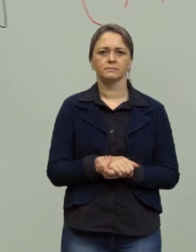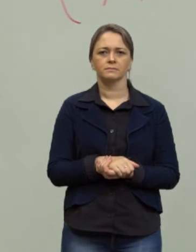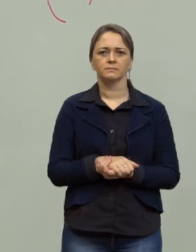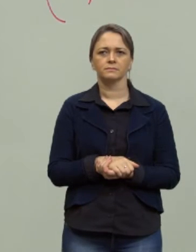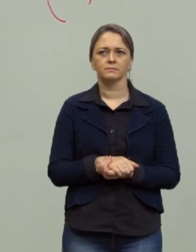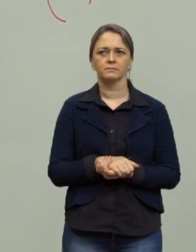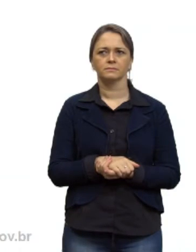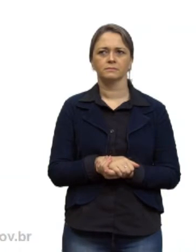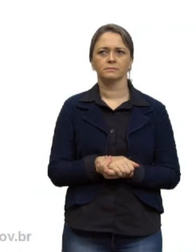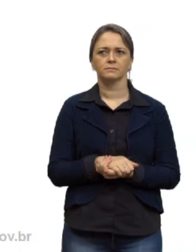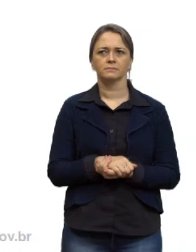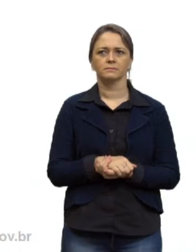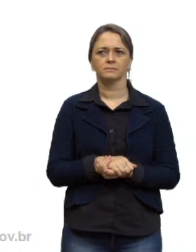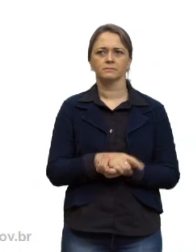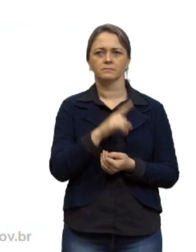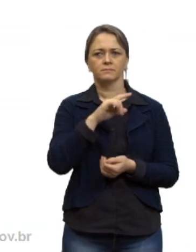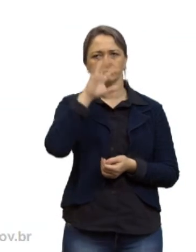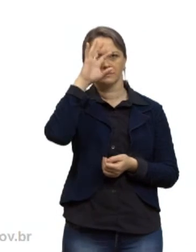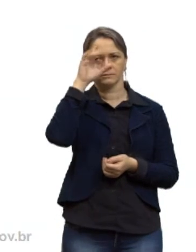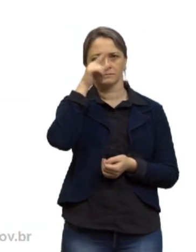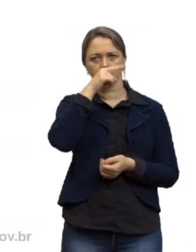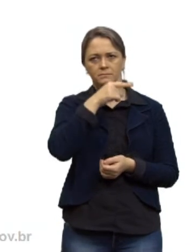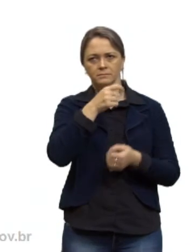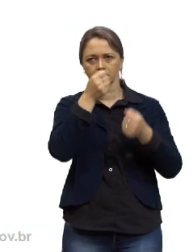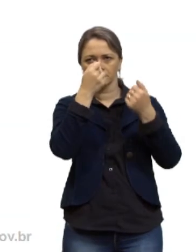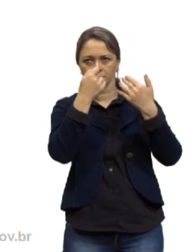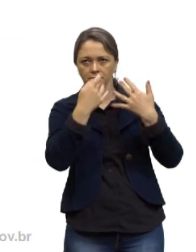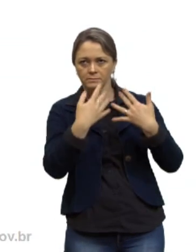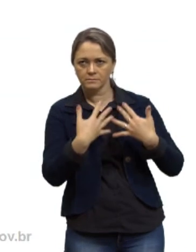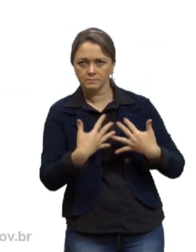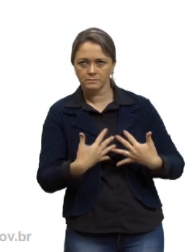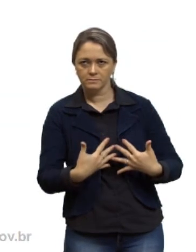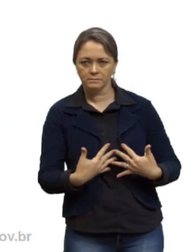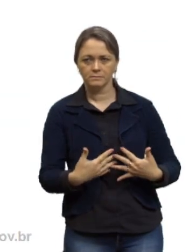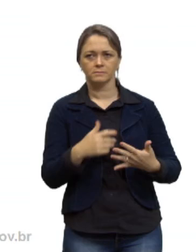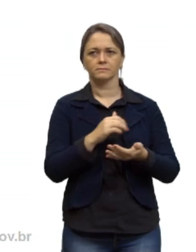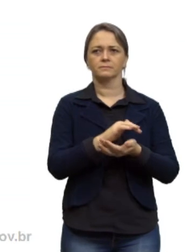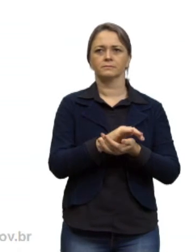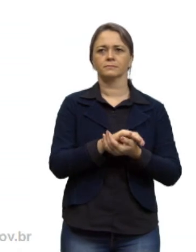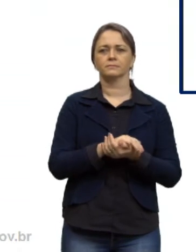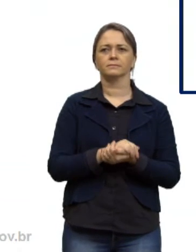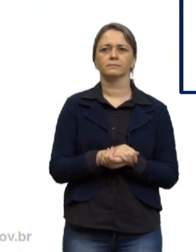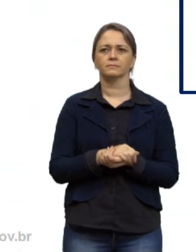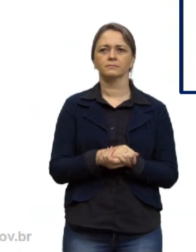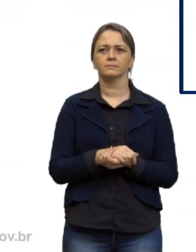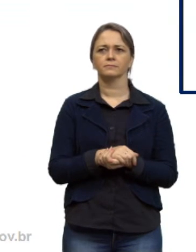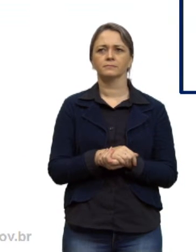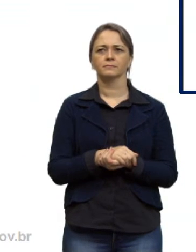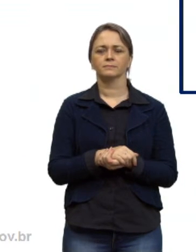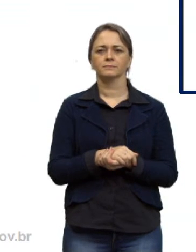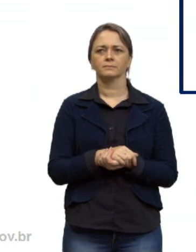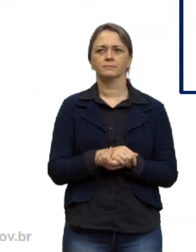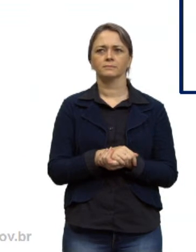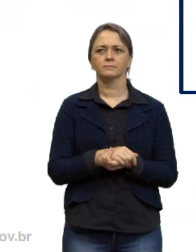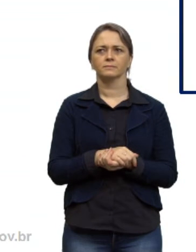então aqui está ela resolvida né conforme a gente tem trazido todas as aulas pode seguir por favor